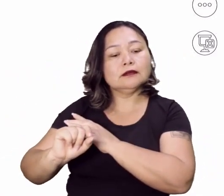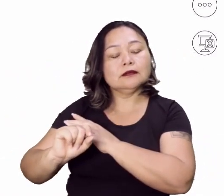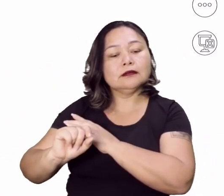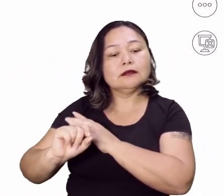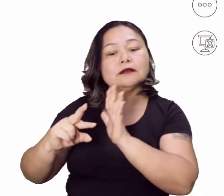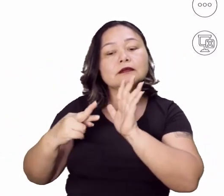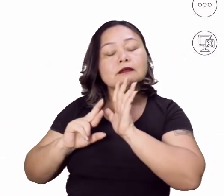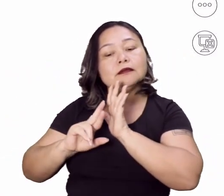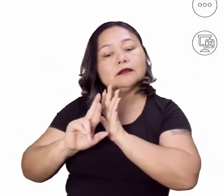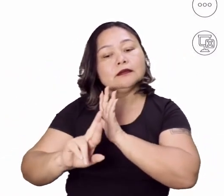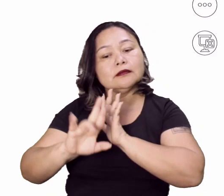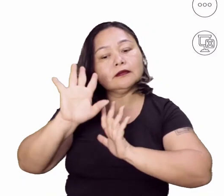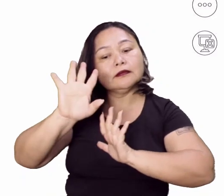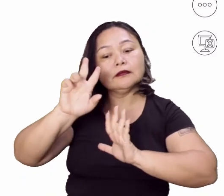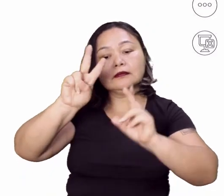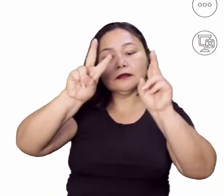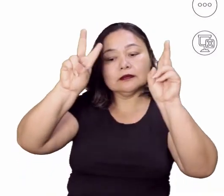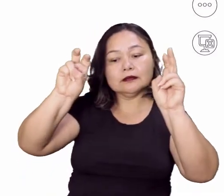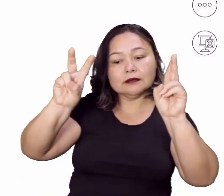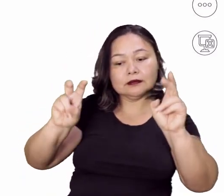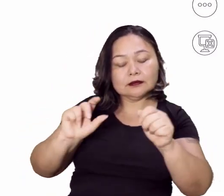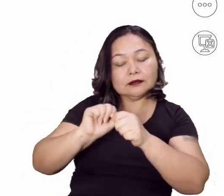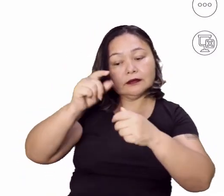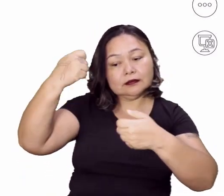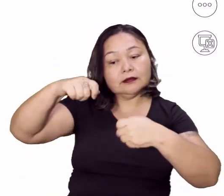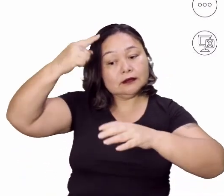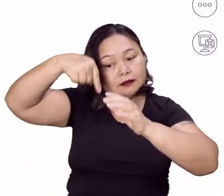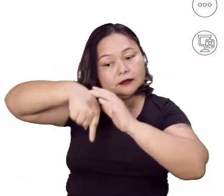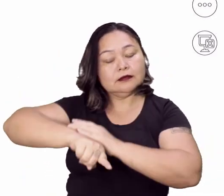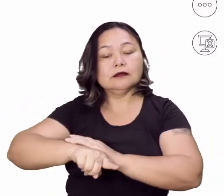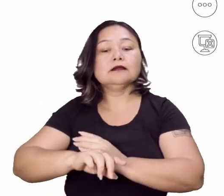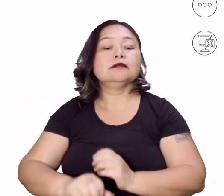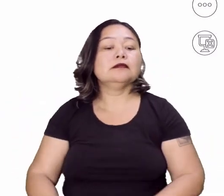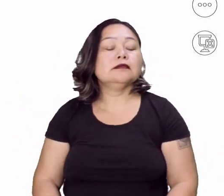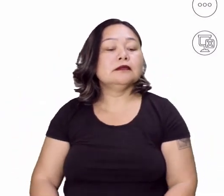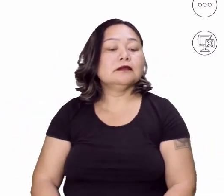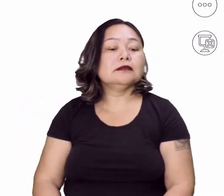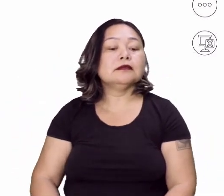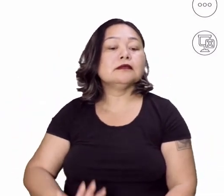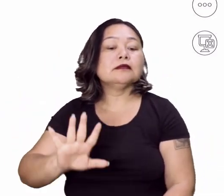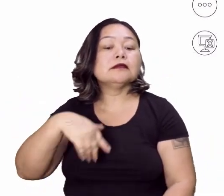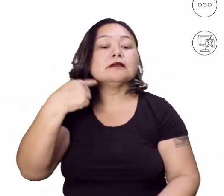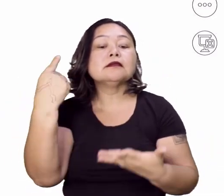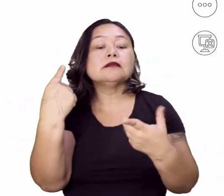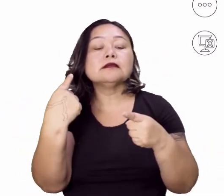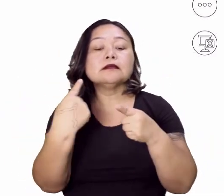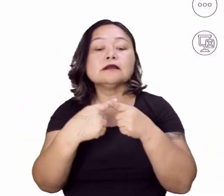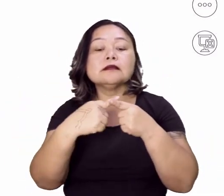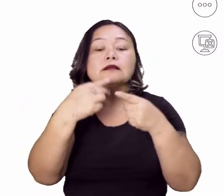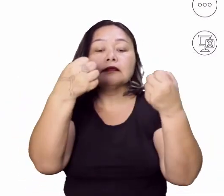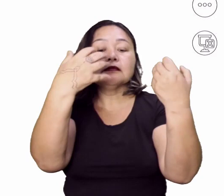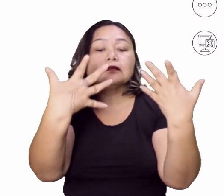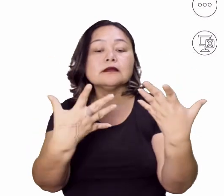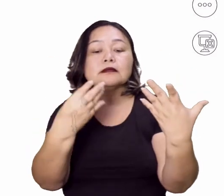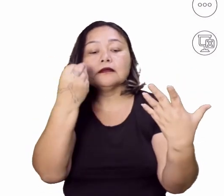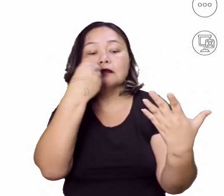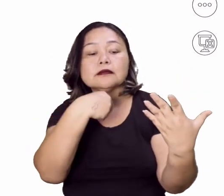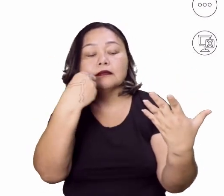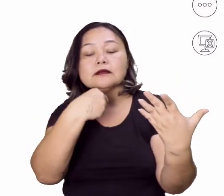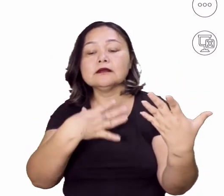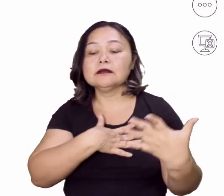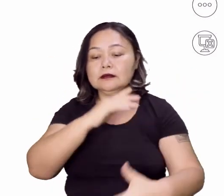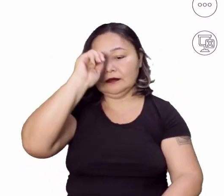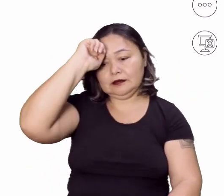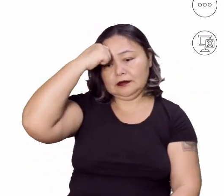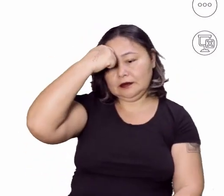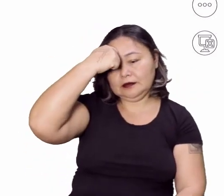representa alguns temas que precisam de aprofundamento. Quais os motivos que explicam o enfraquecimento